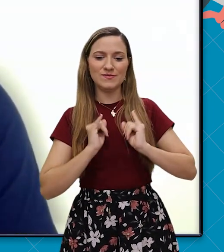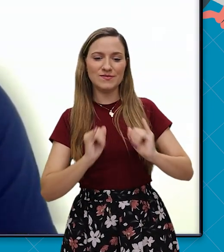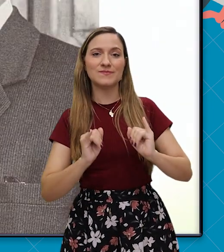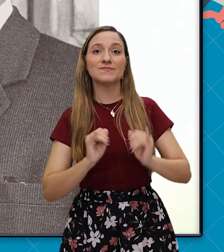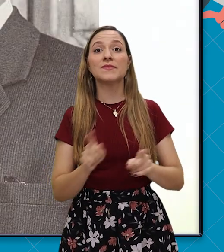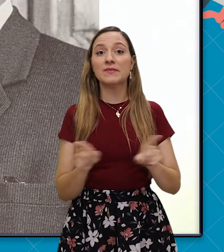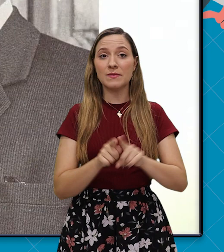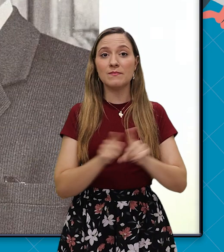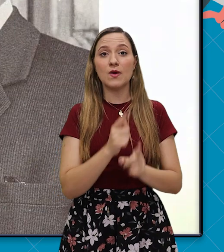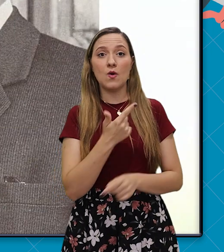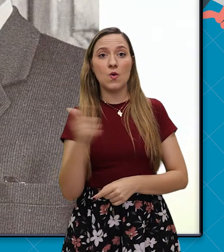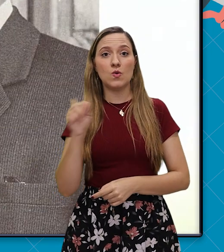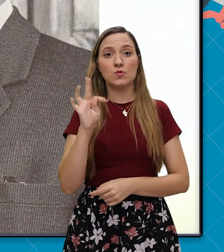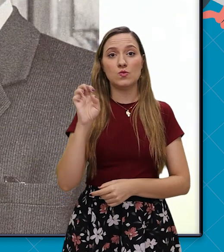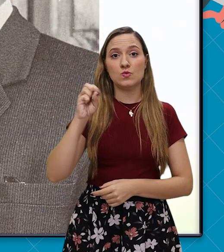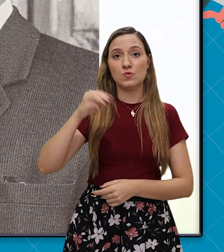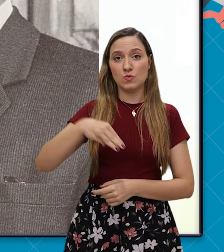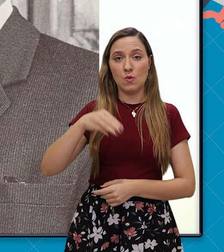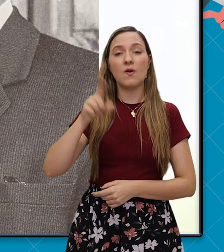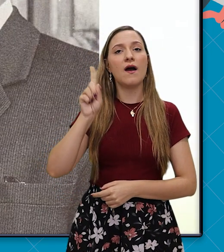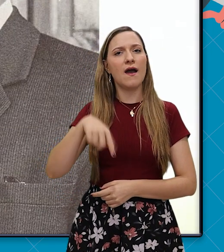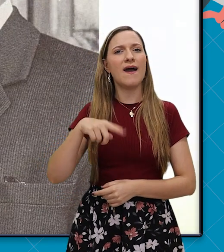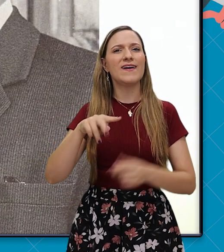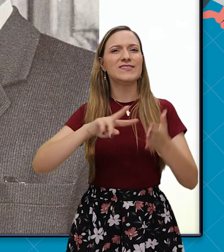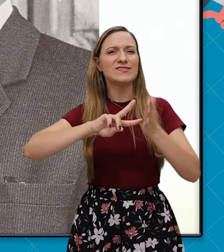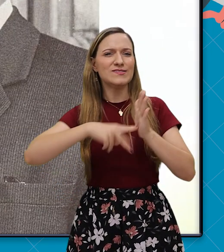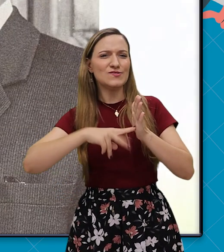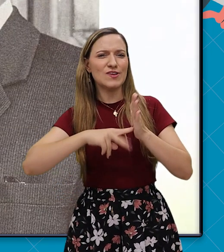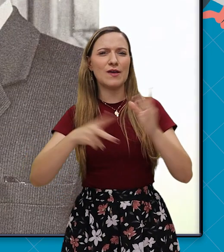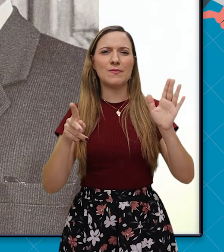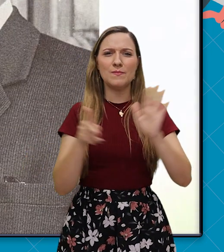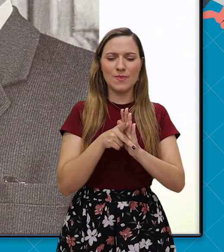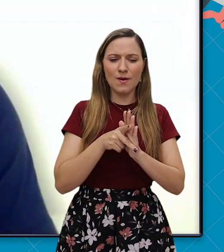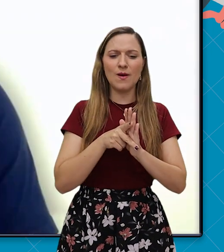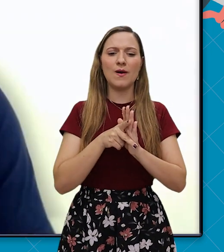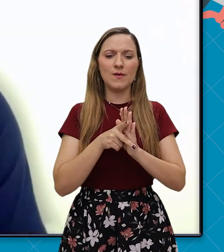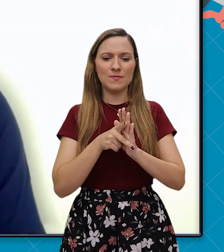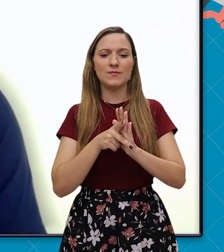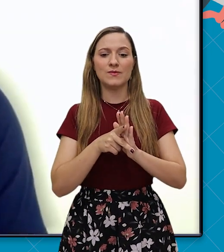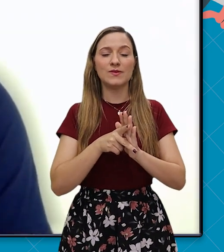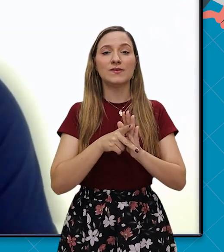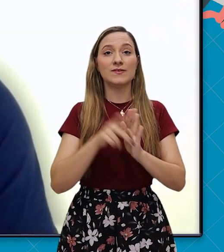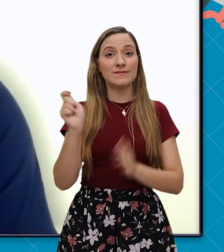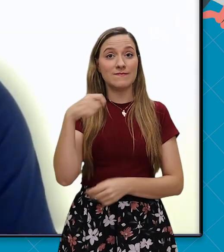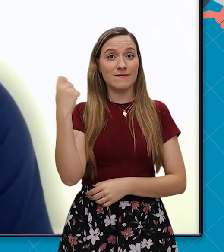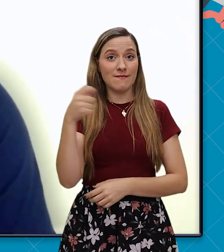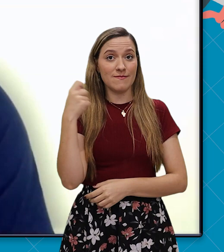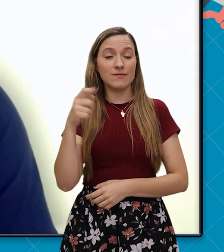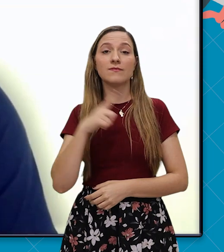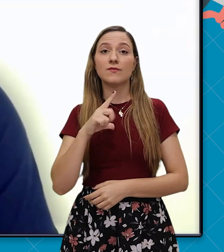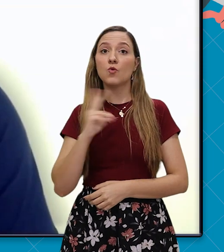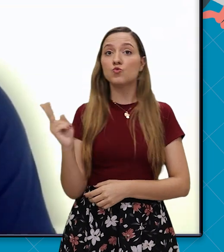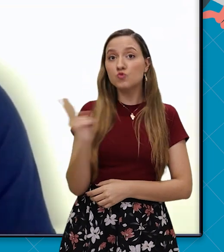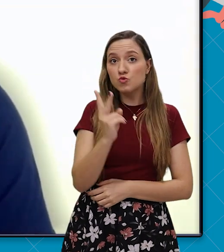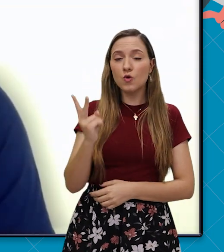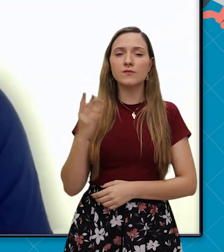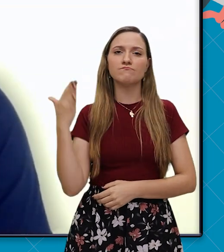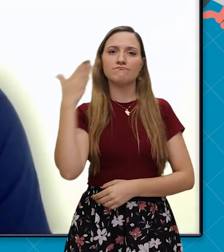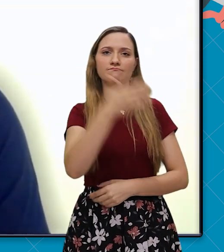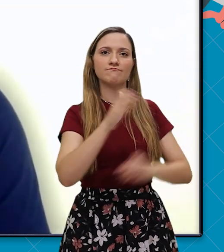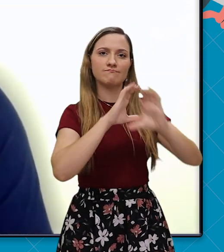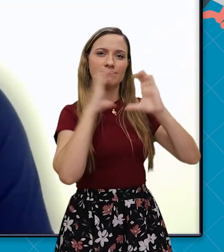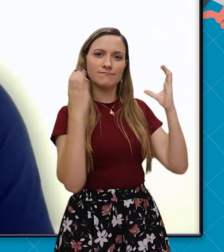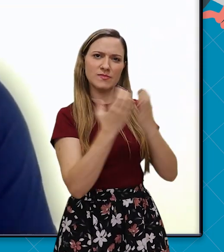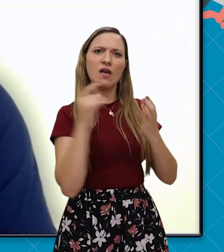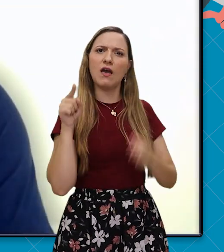E também o Tom Boyer, que foi um sindicalista queniano. Os dois participaram dessa conferência e foram